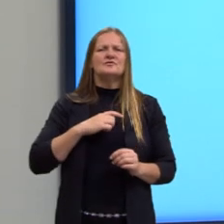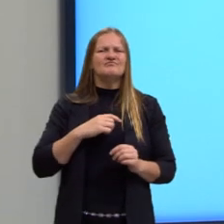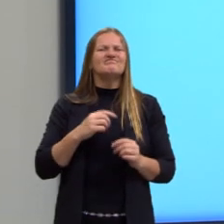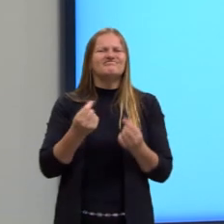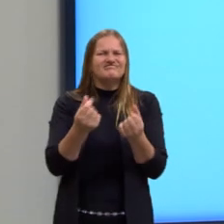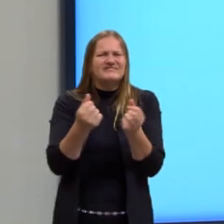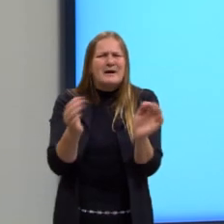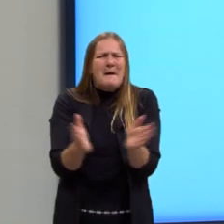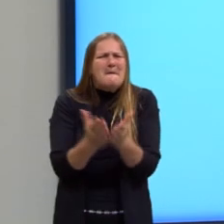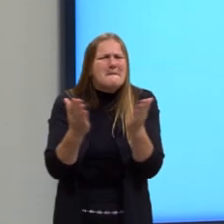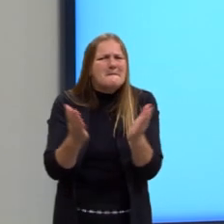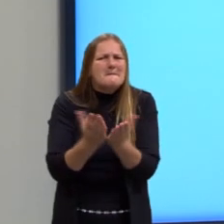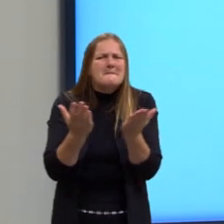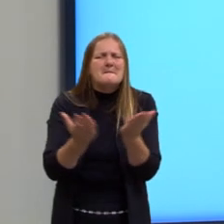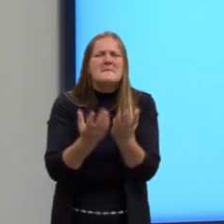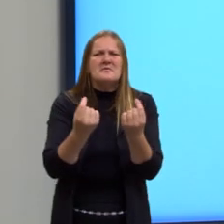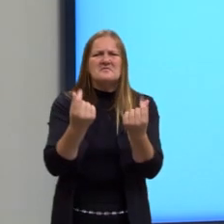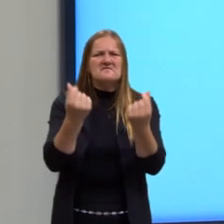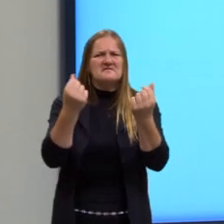socioeconomicamente,